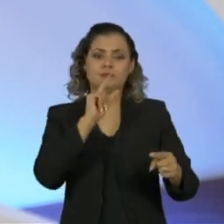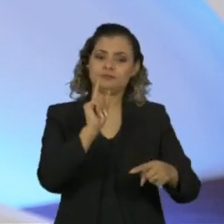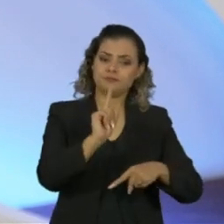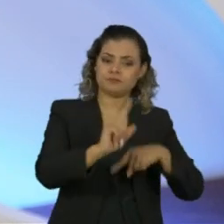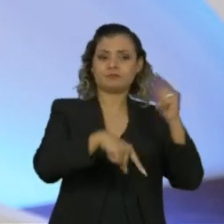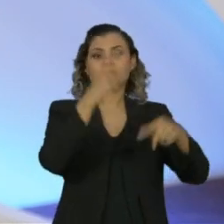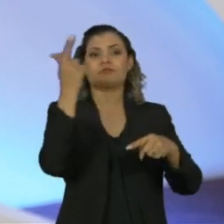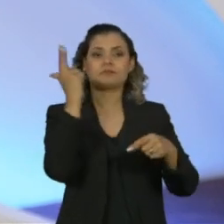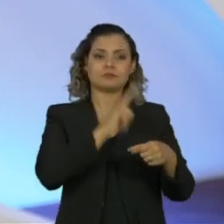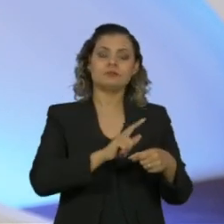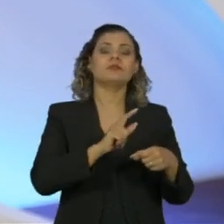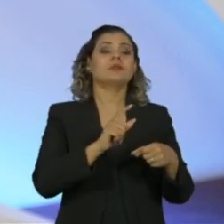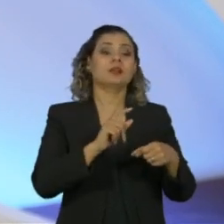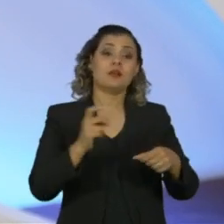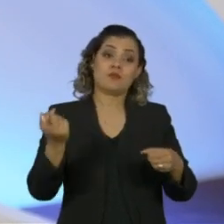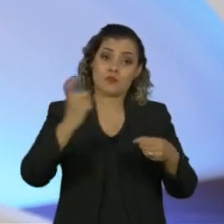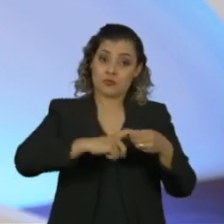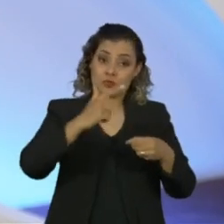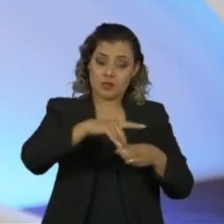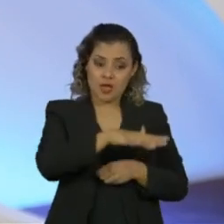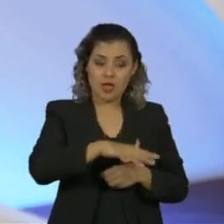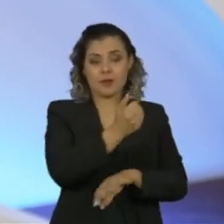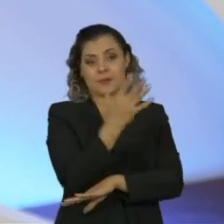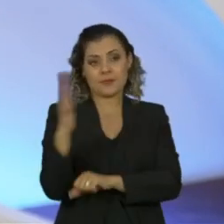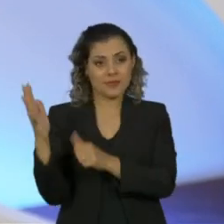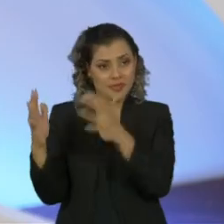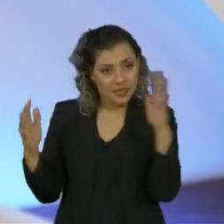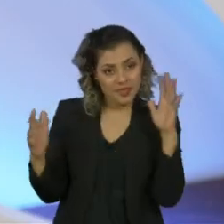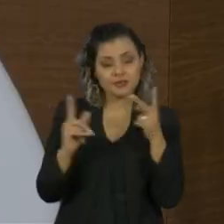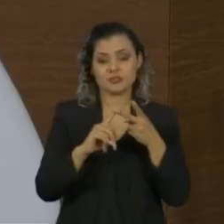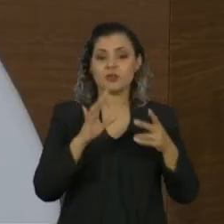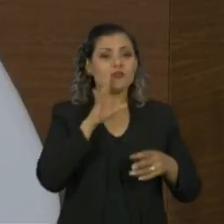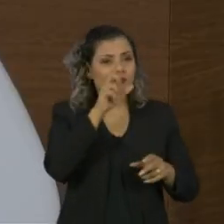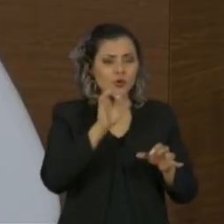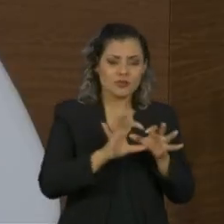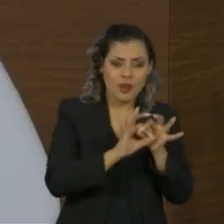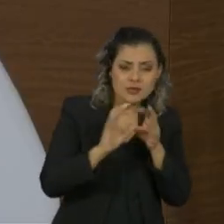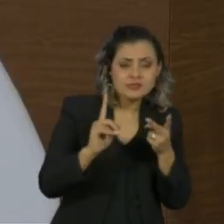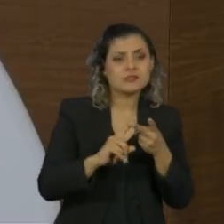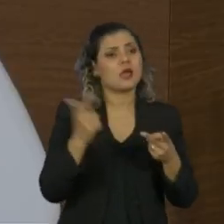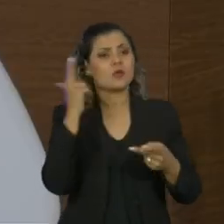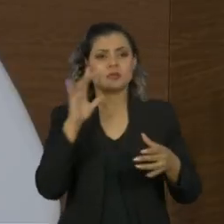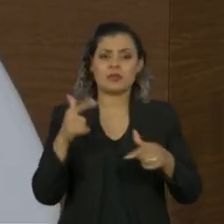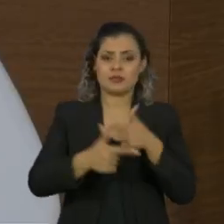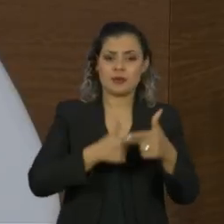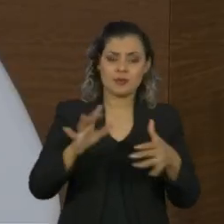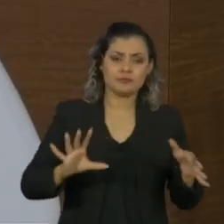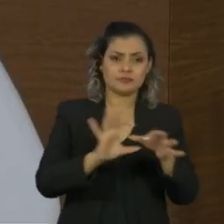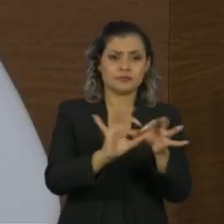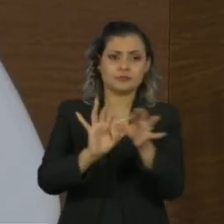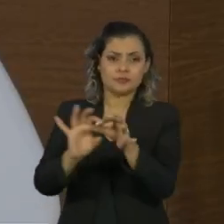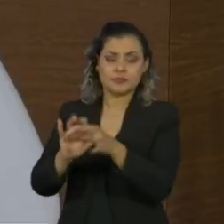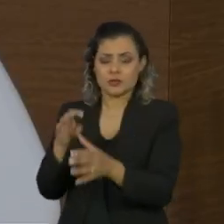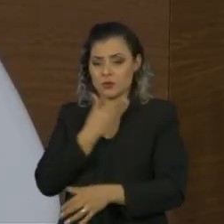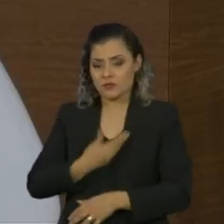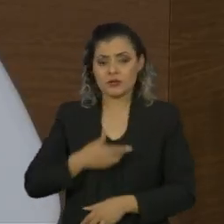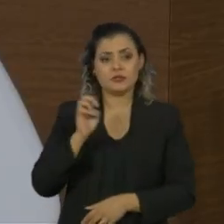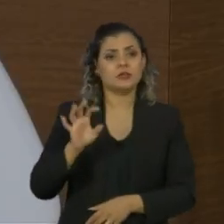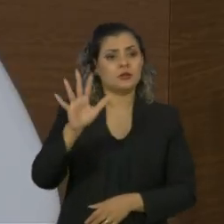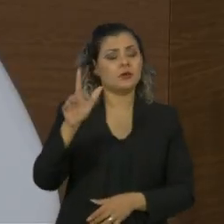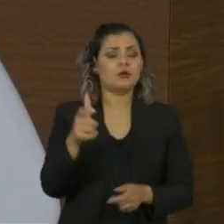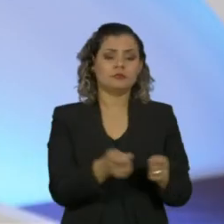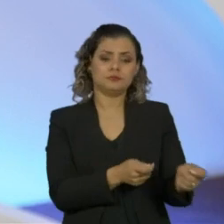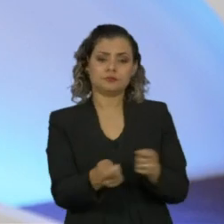as agências do setor do meio ambiente, se vai fortalecê-las, se vai trabalhar de forma integrada com os governos estaduais no